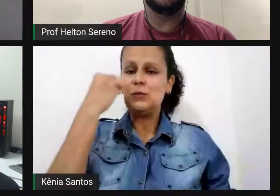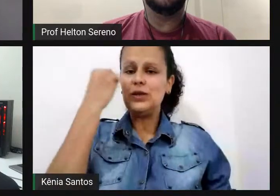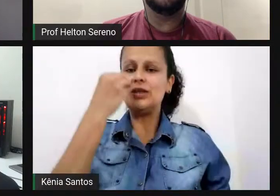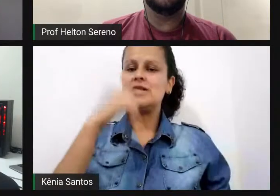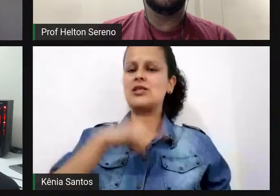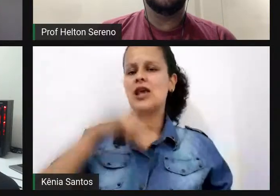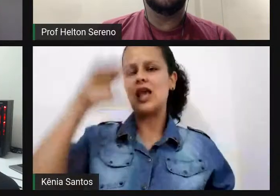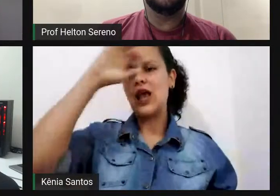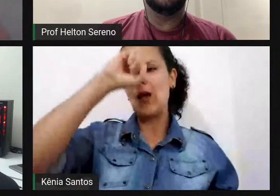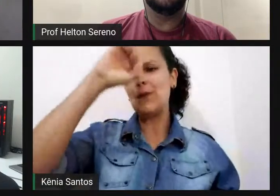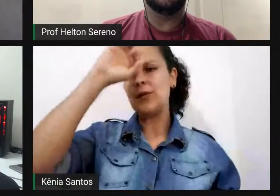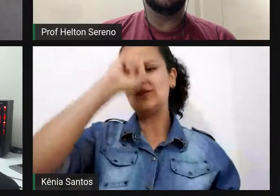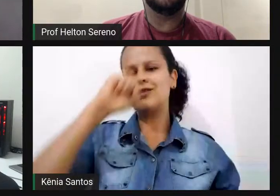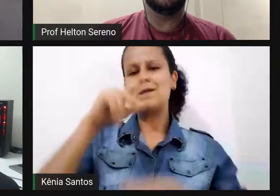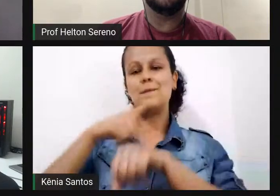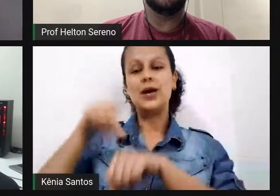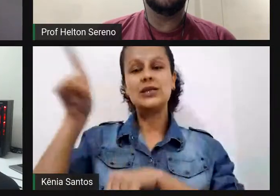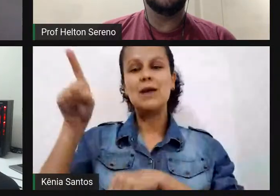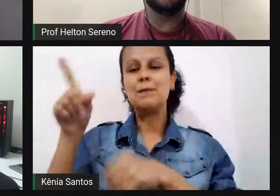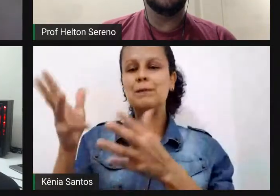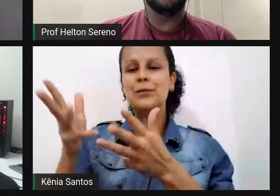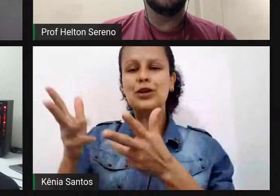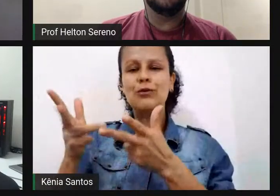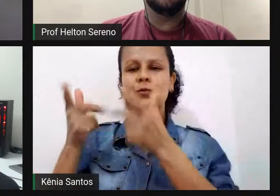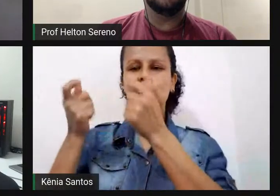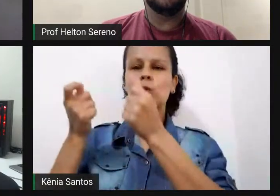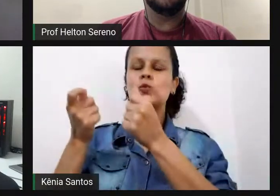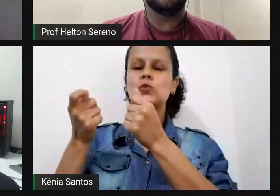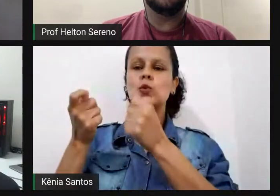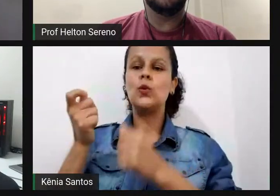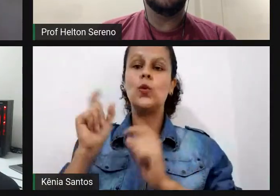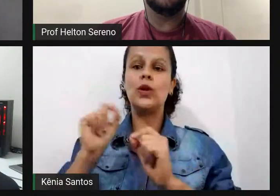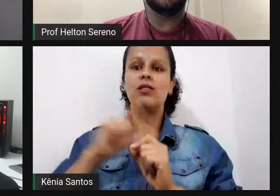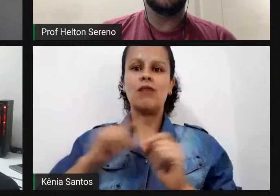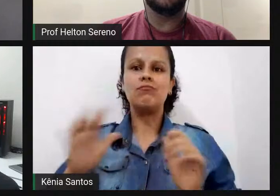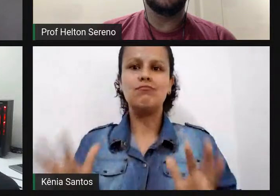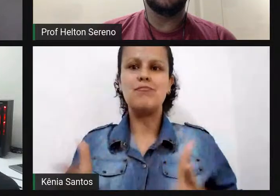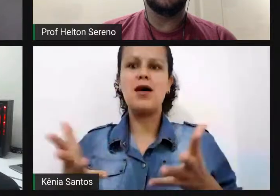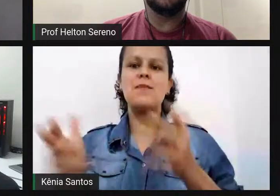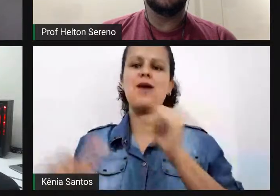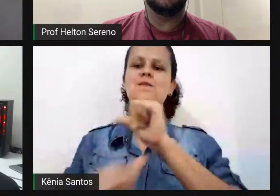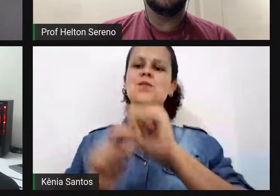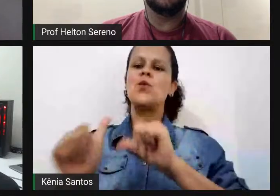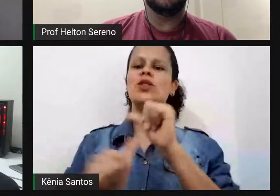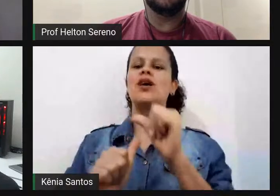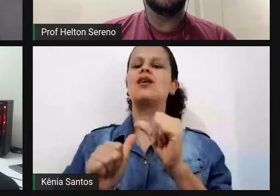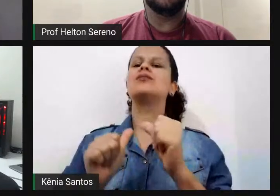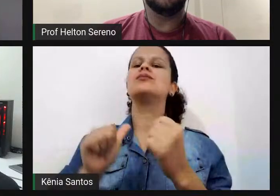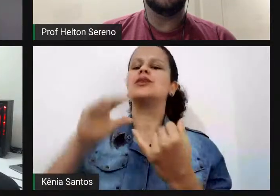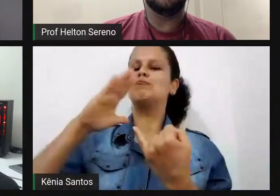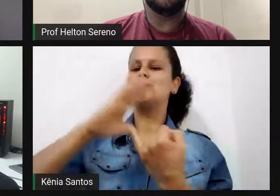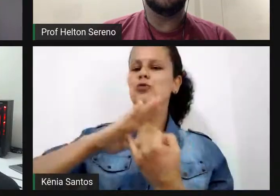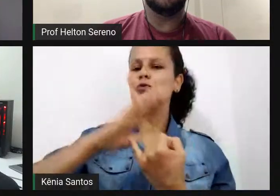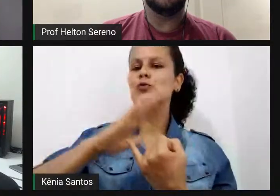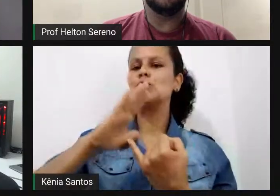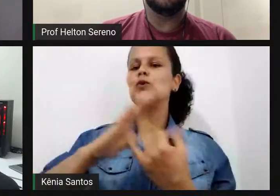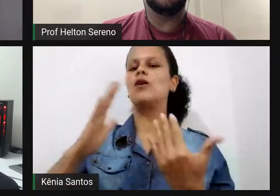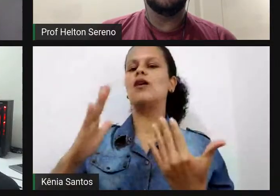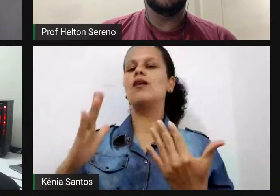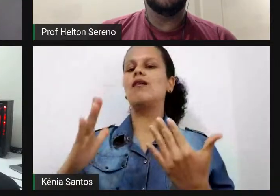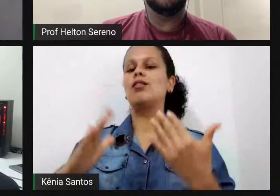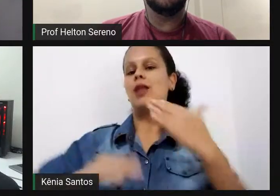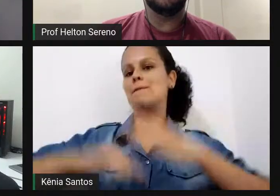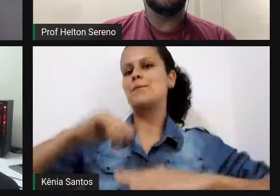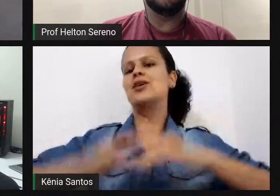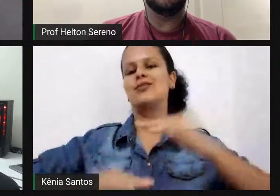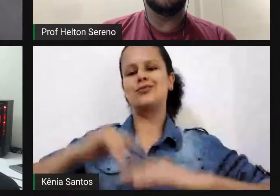tivemos naquele país, tão maravilhoso, tem impulsionado mudanças, em nossa instituição, na minha prática, né? Particularmente falando,